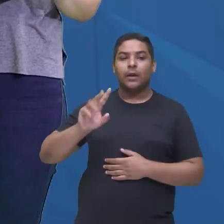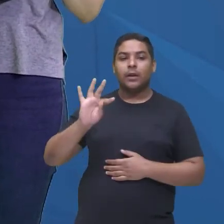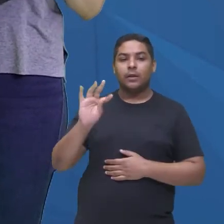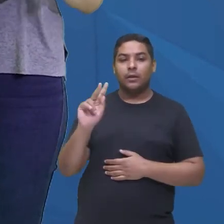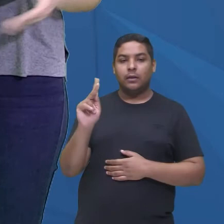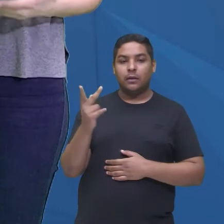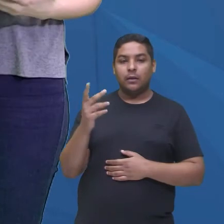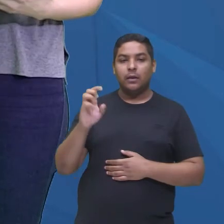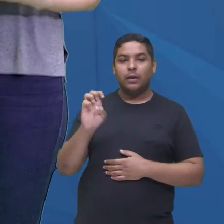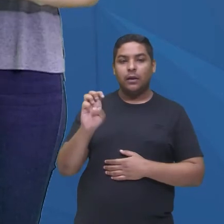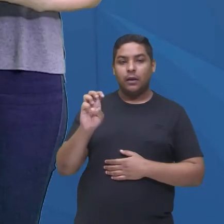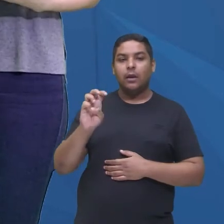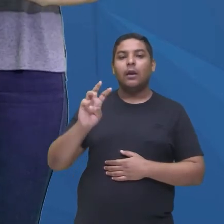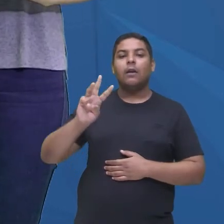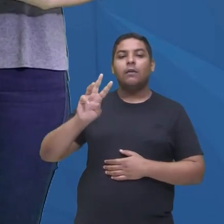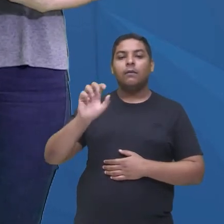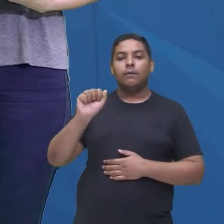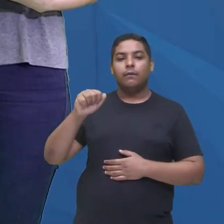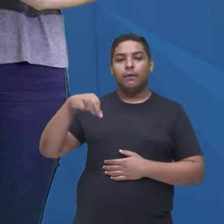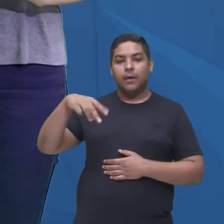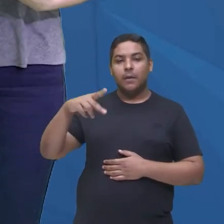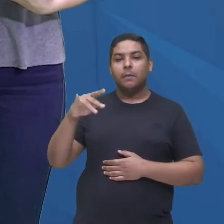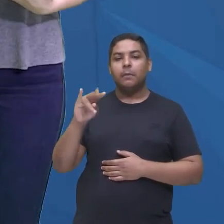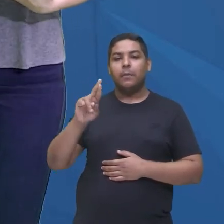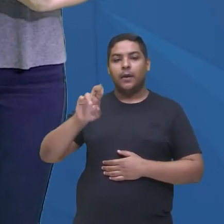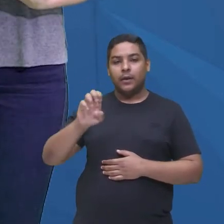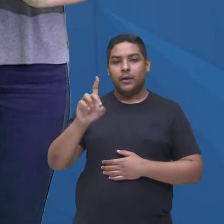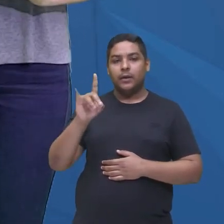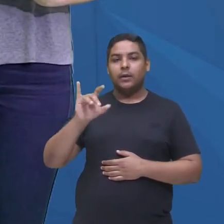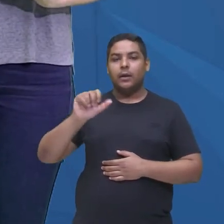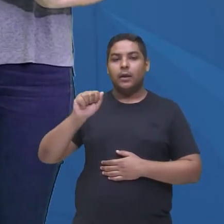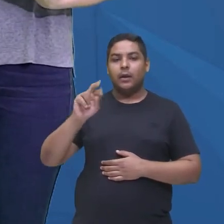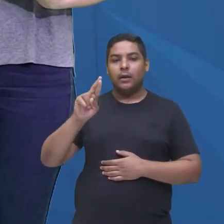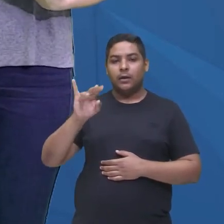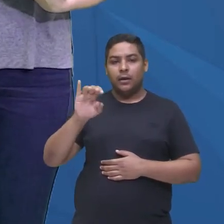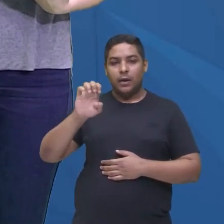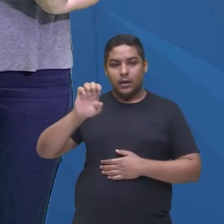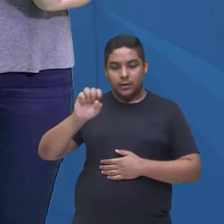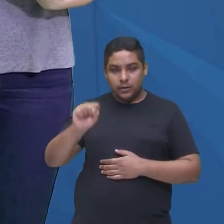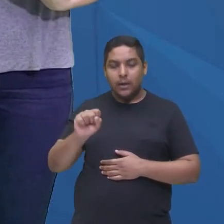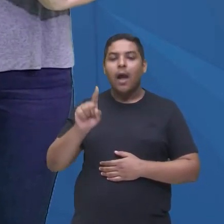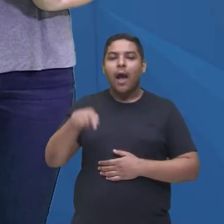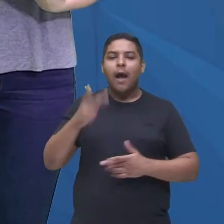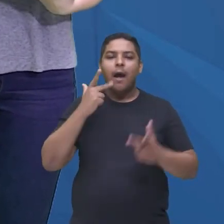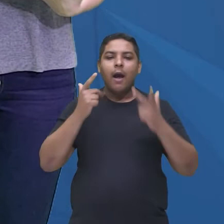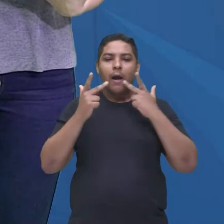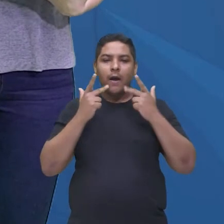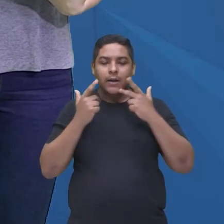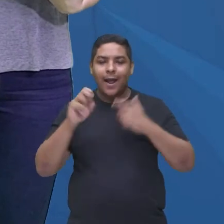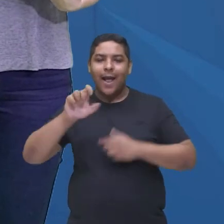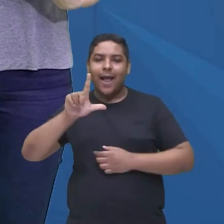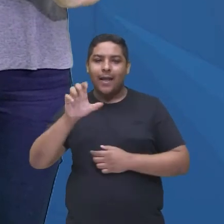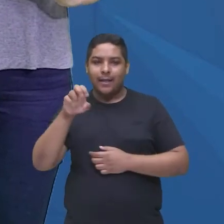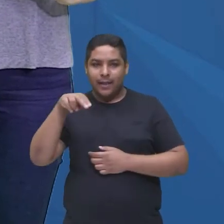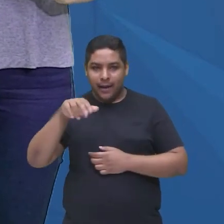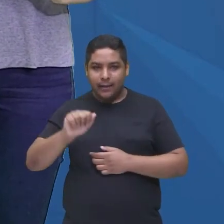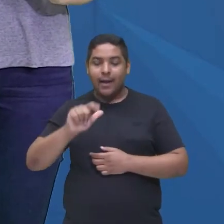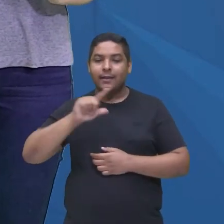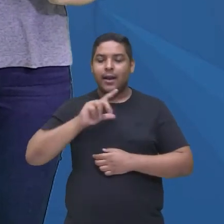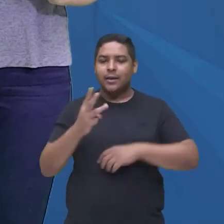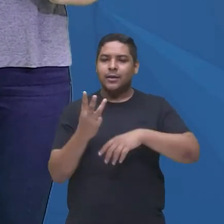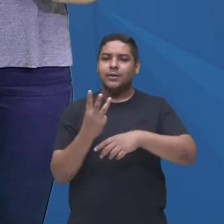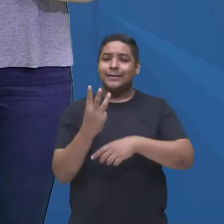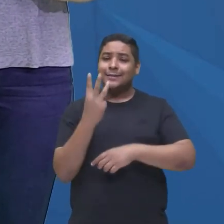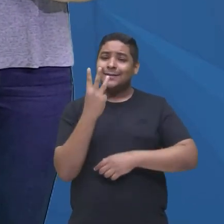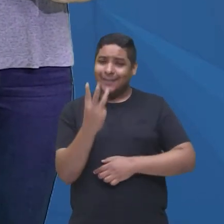série, né, em The Vampire Diaries, Helena Gilbert encontra-se em um triângulo amoroso, né, com